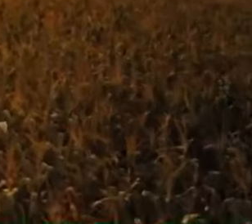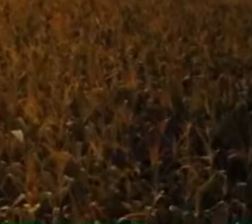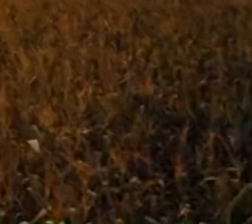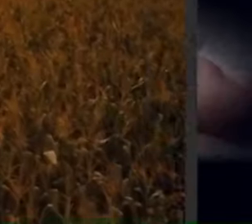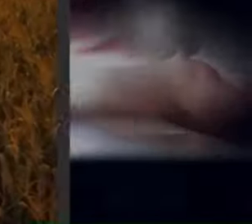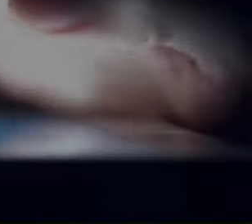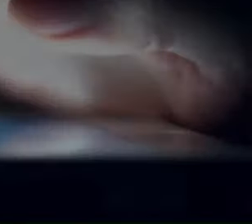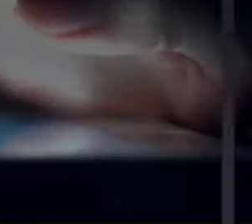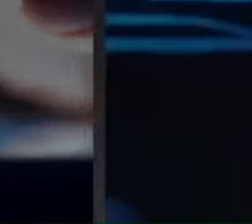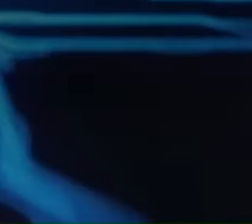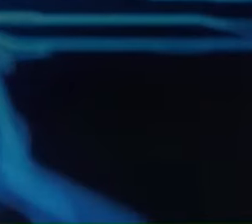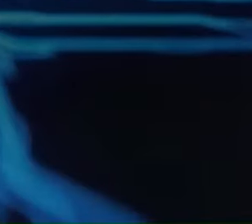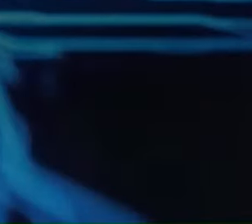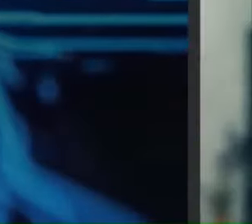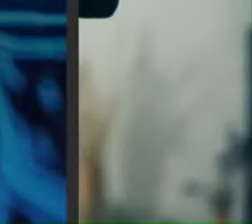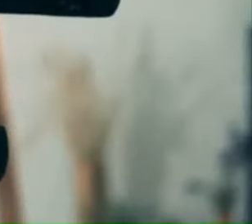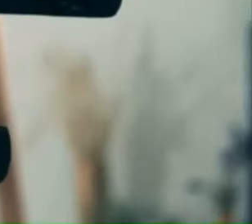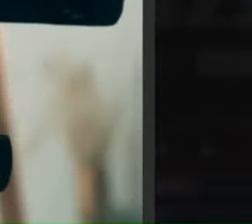Inovar para evoluir.